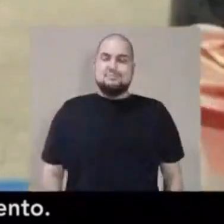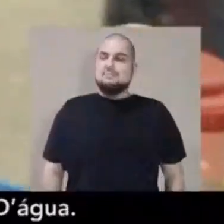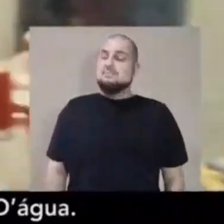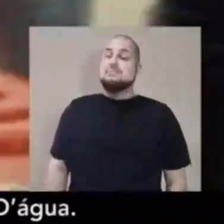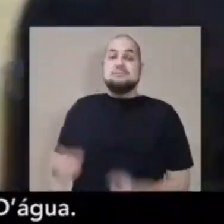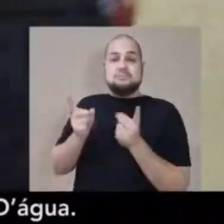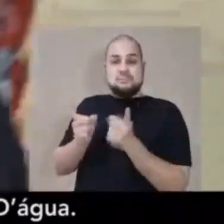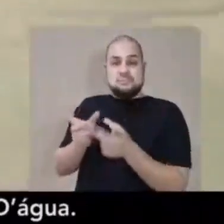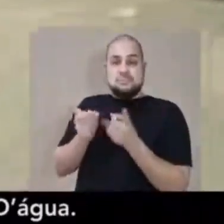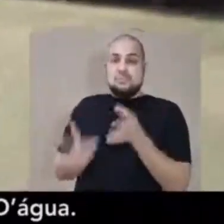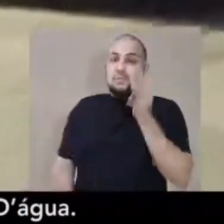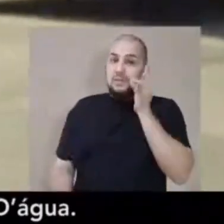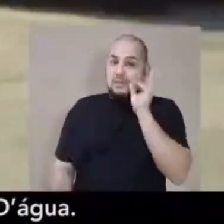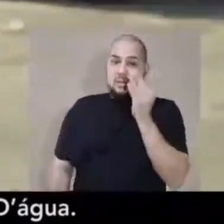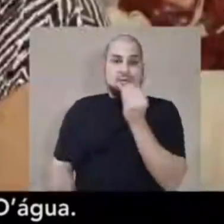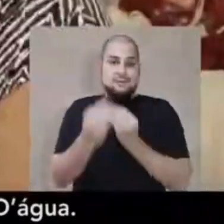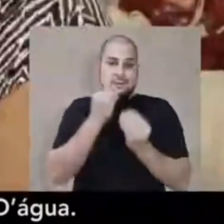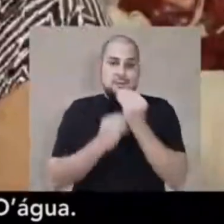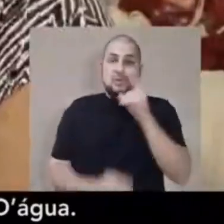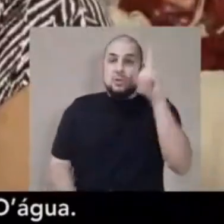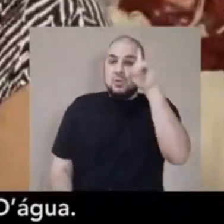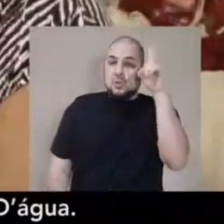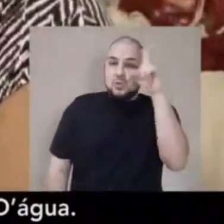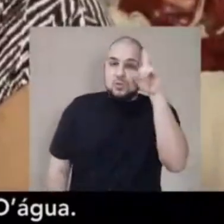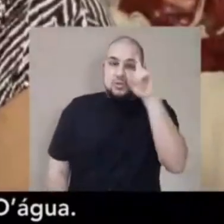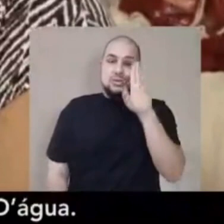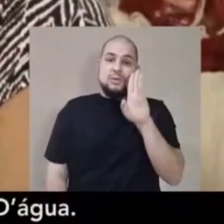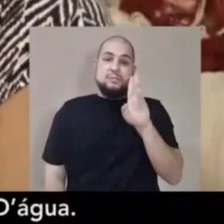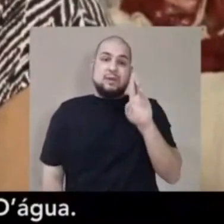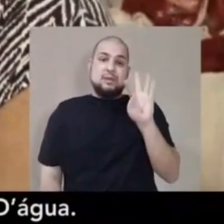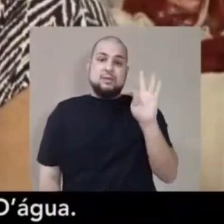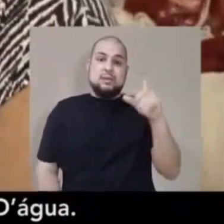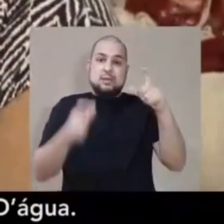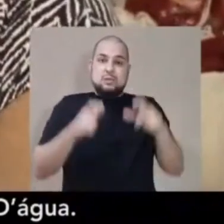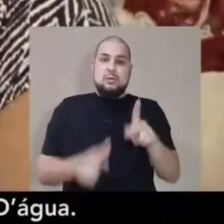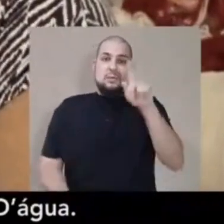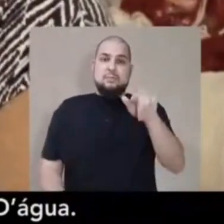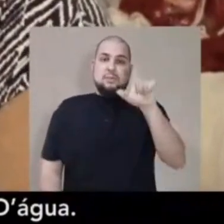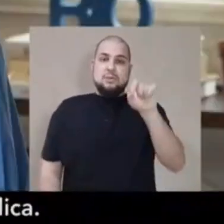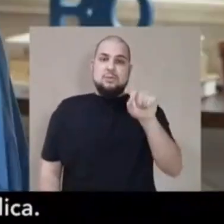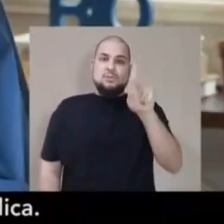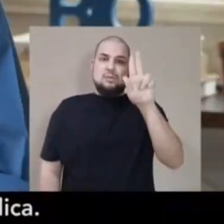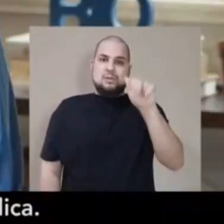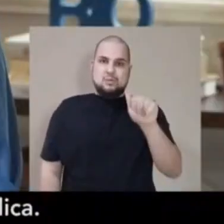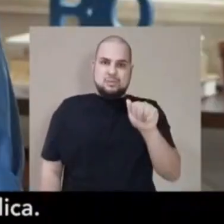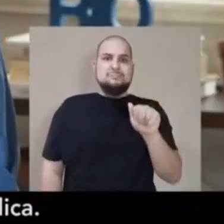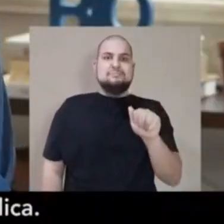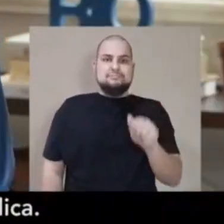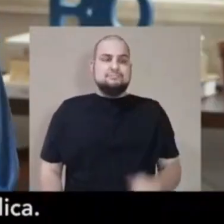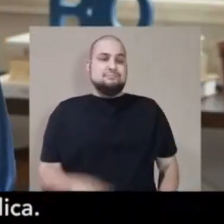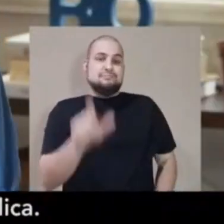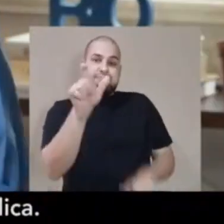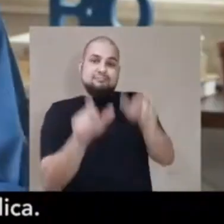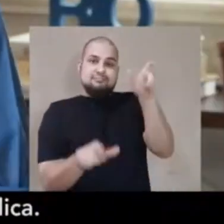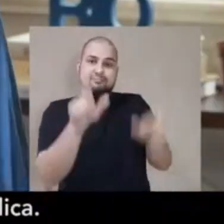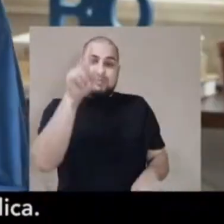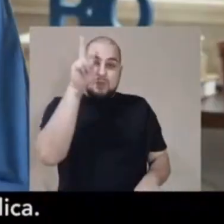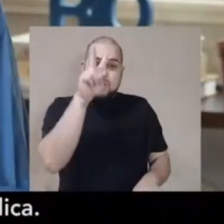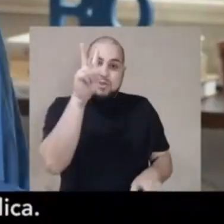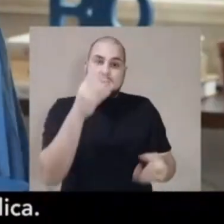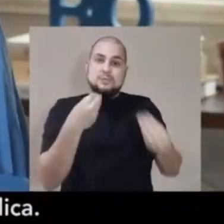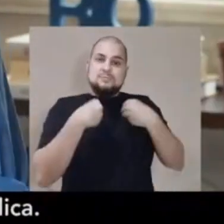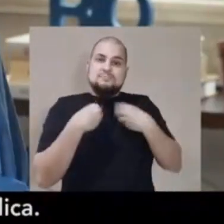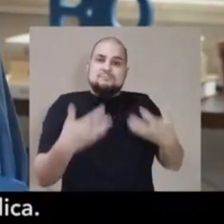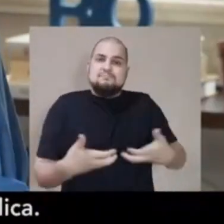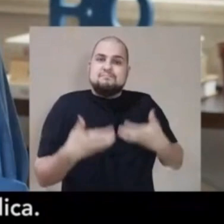Vendo café, lanche, todo dia na estação do BRT do Pingo d'Água São histórias como essas que dão